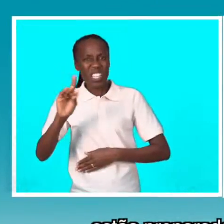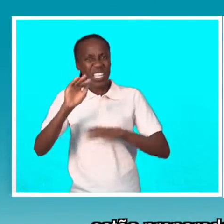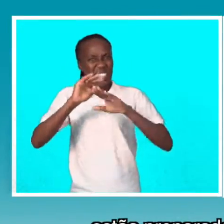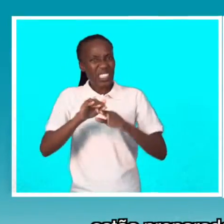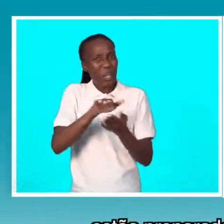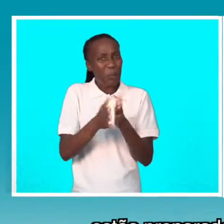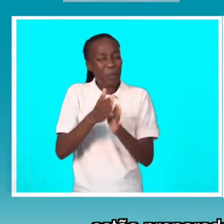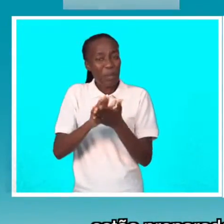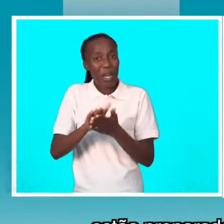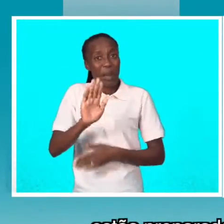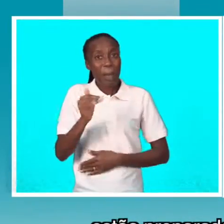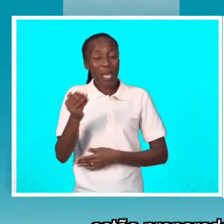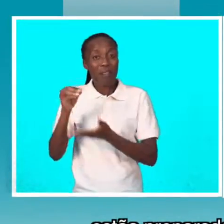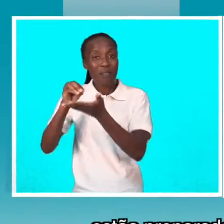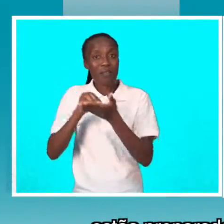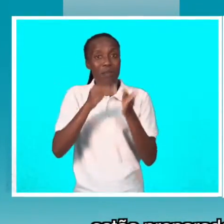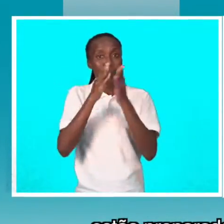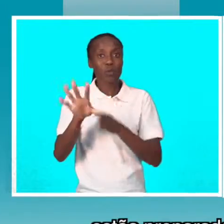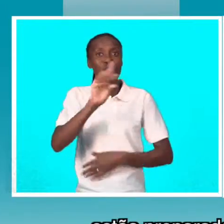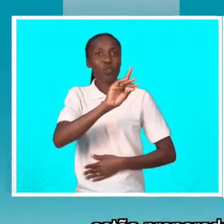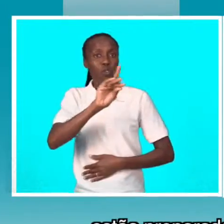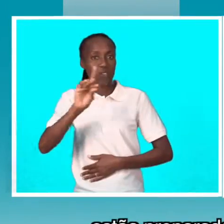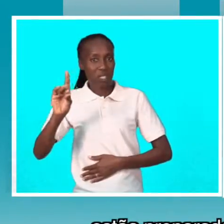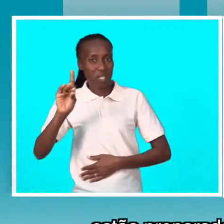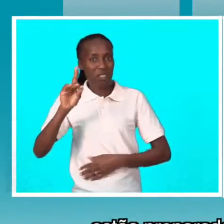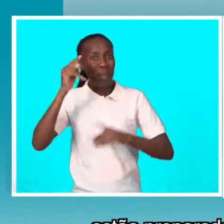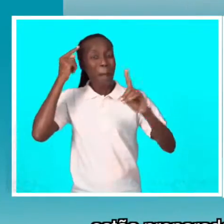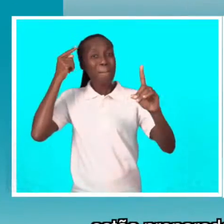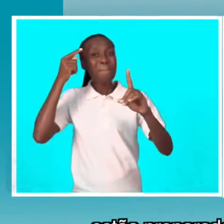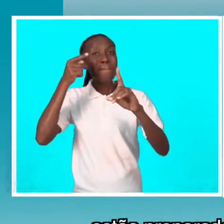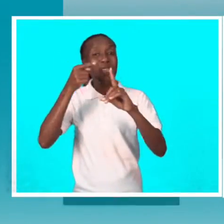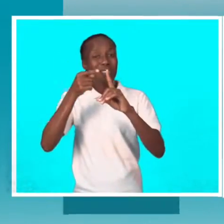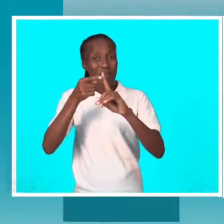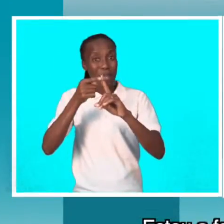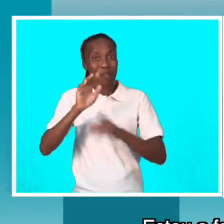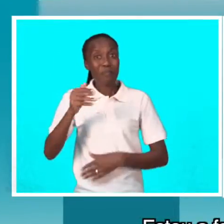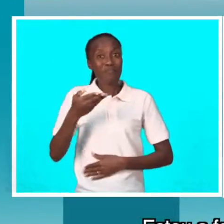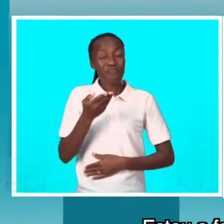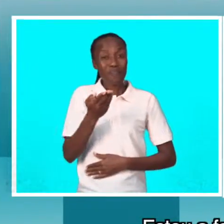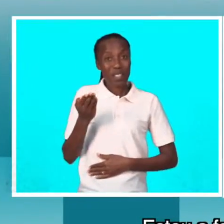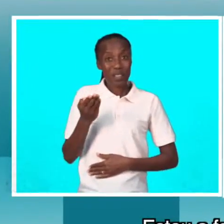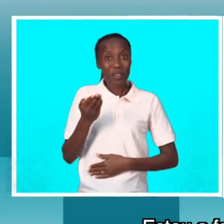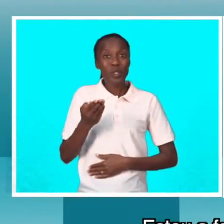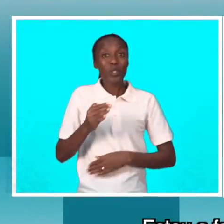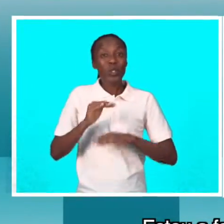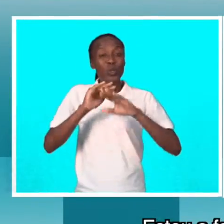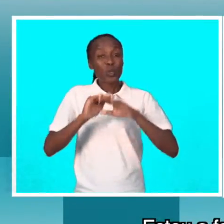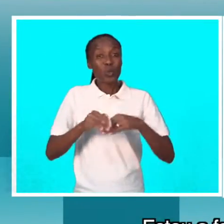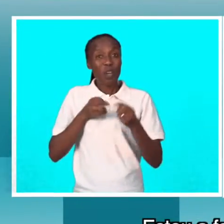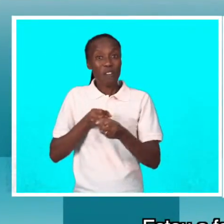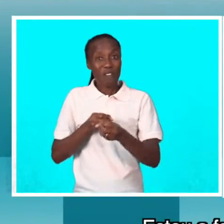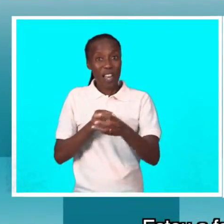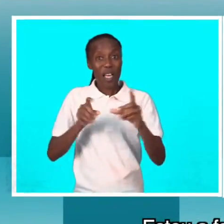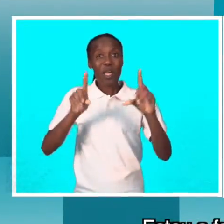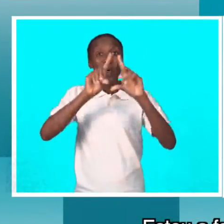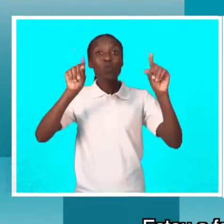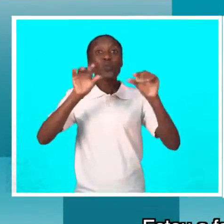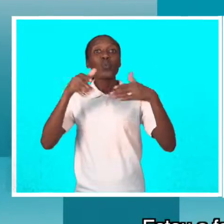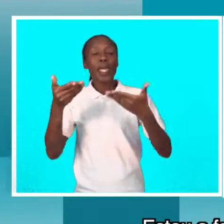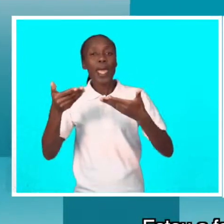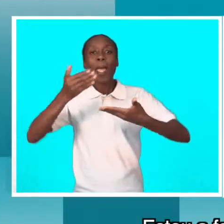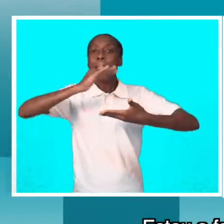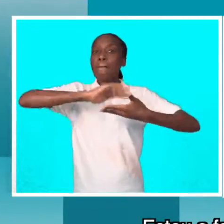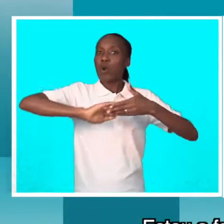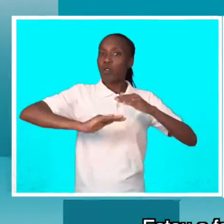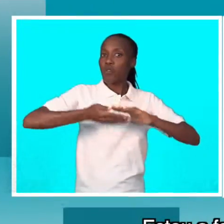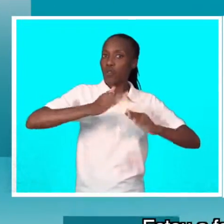receber pessoas com deficiência, principalmente as escolas públicas. Então, estou aqui a falar de meios humanos, não é? Desde